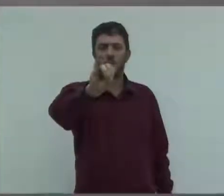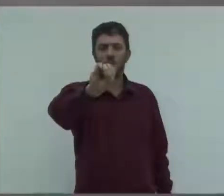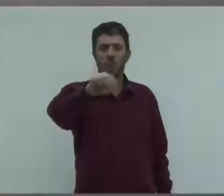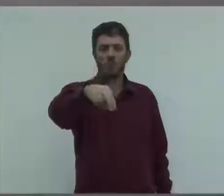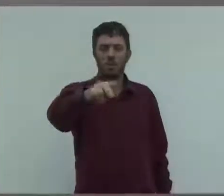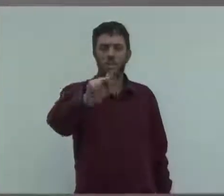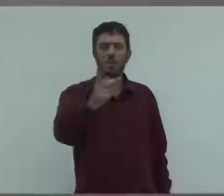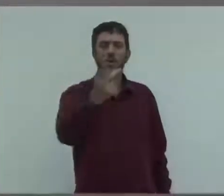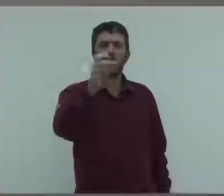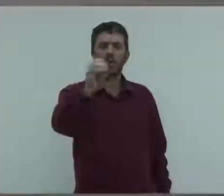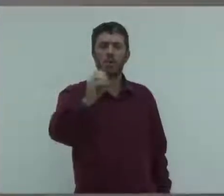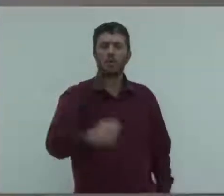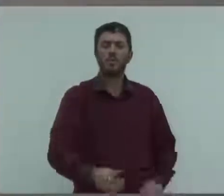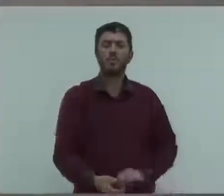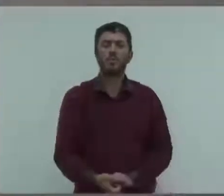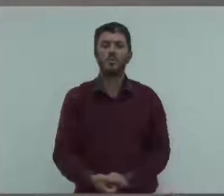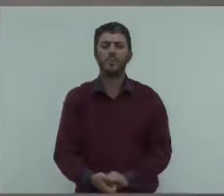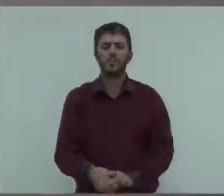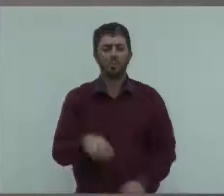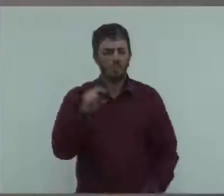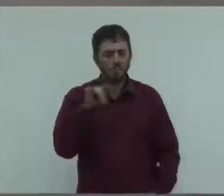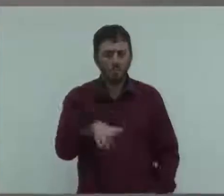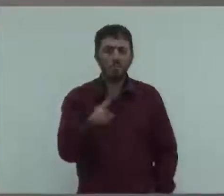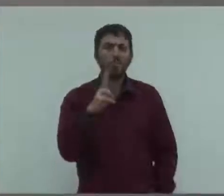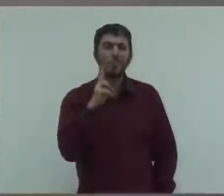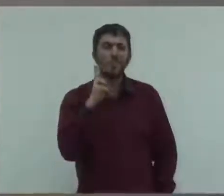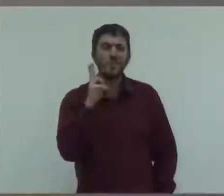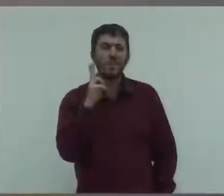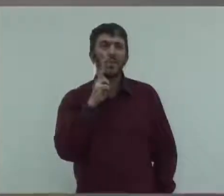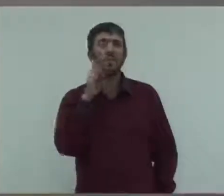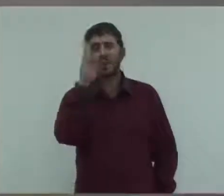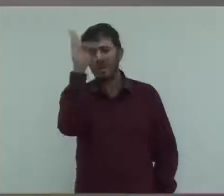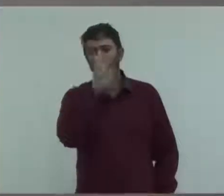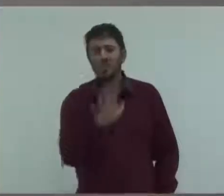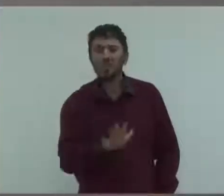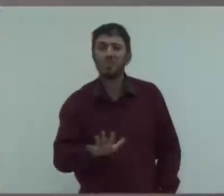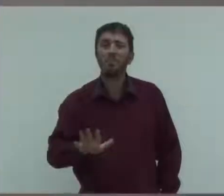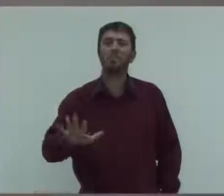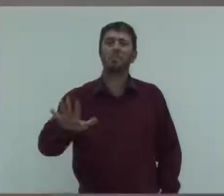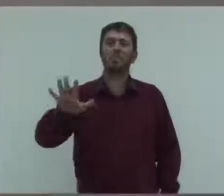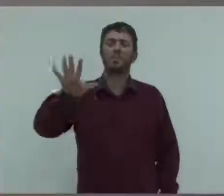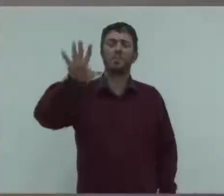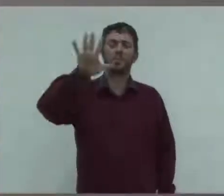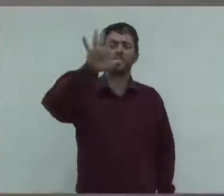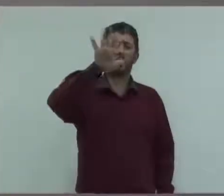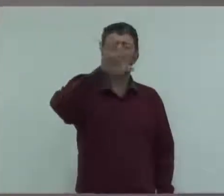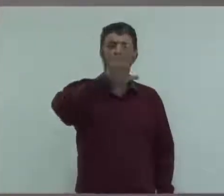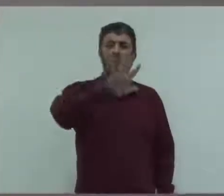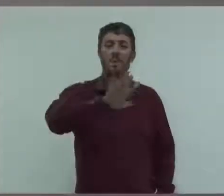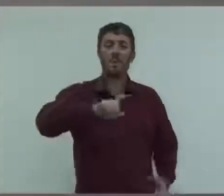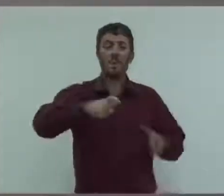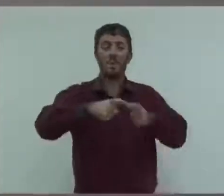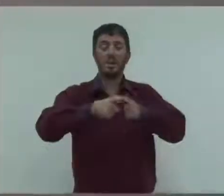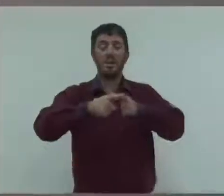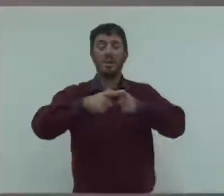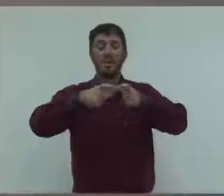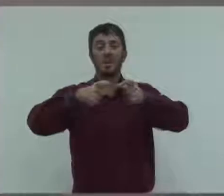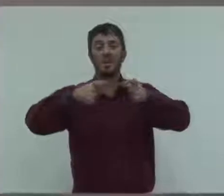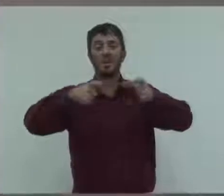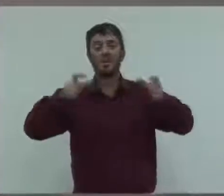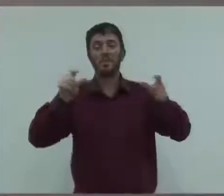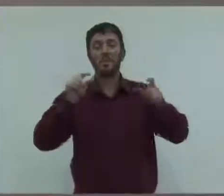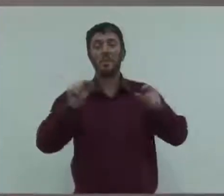todo. O aumento em questão da dengue, ele